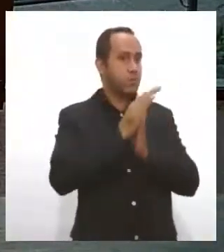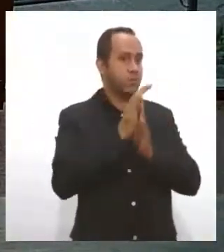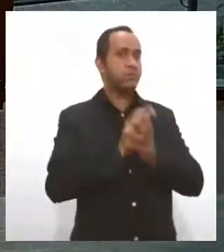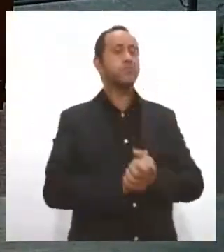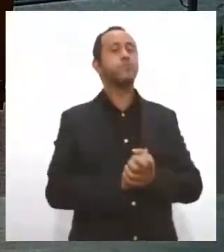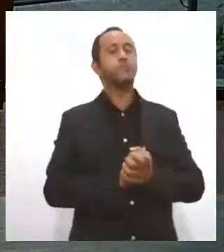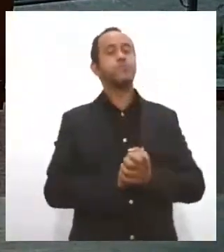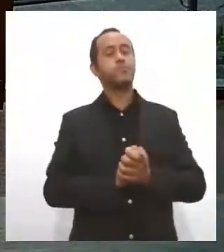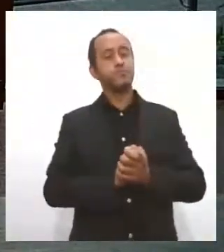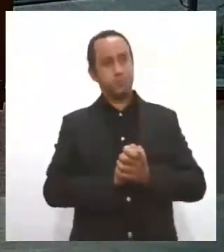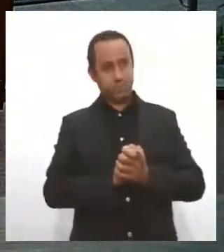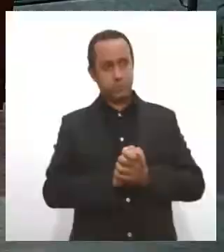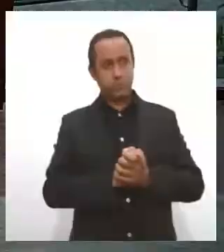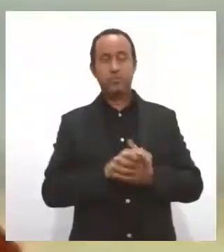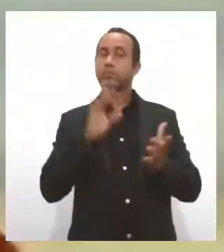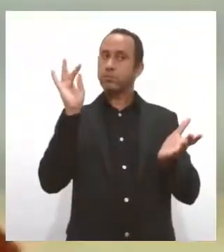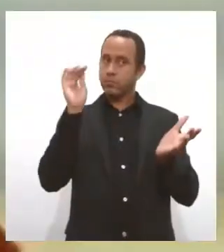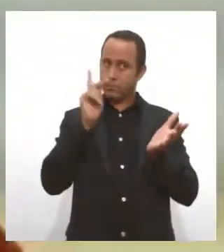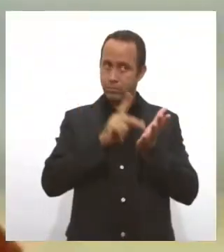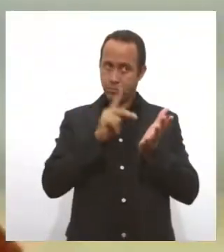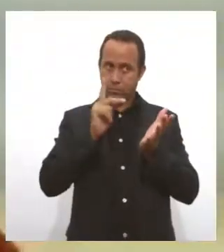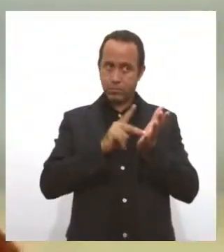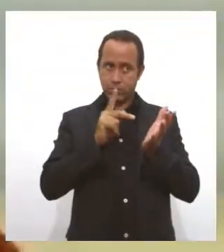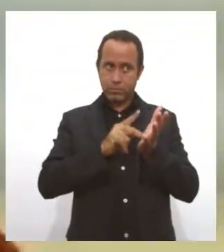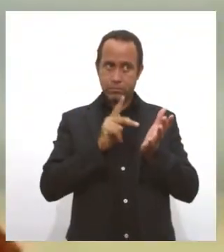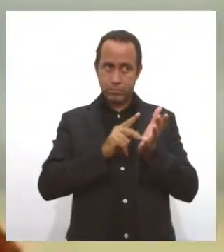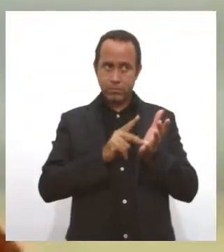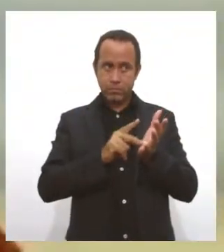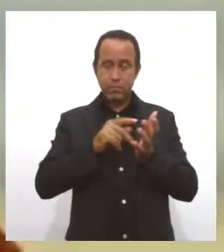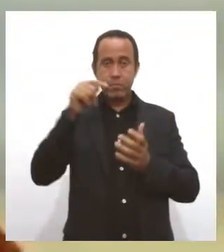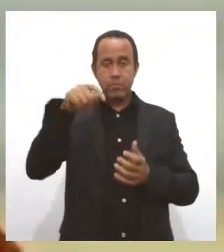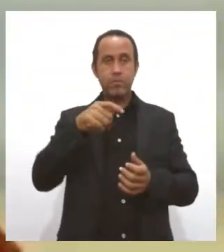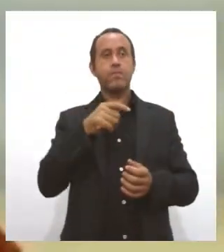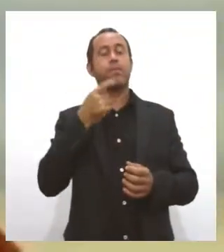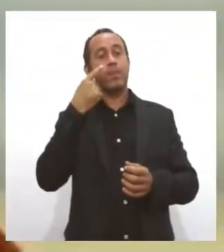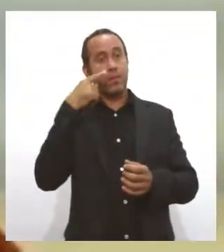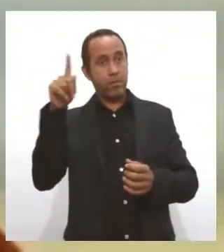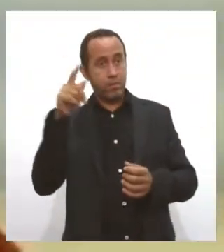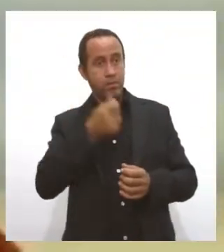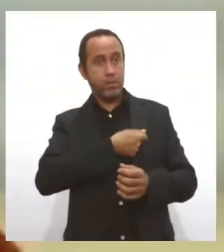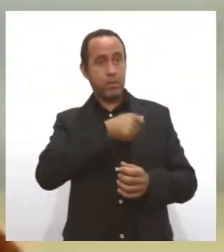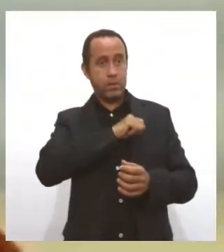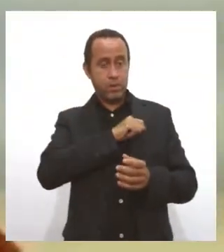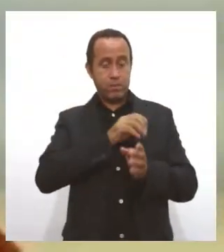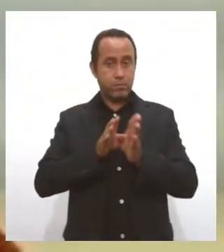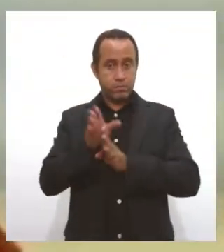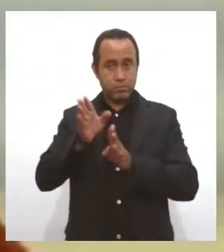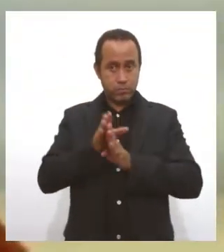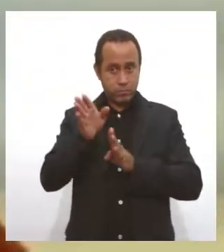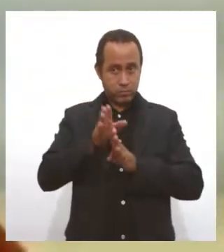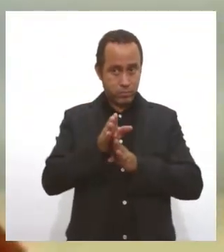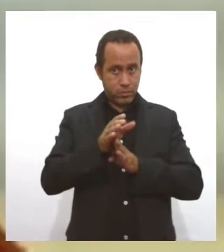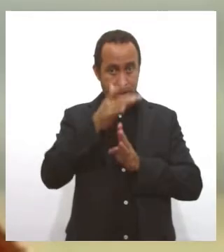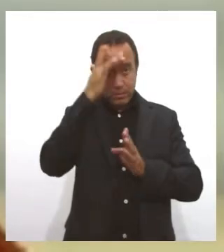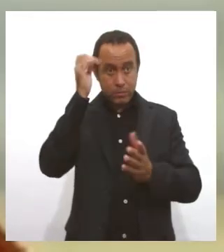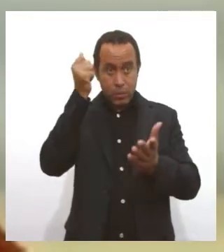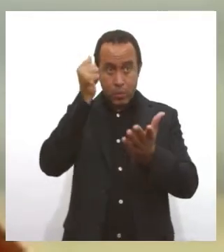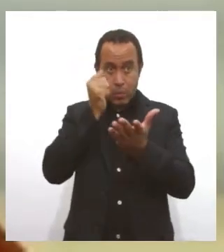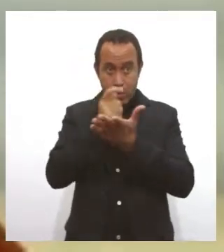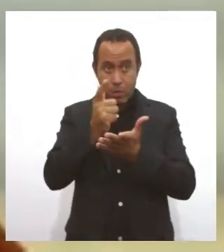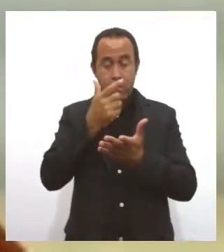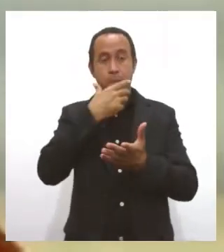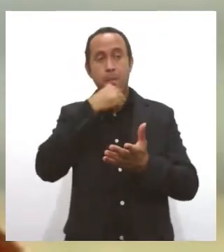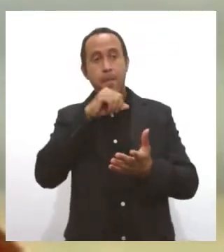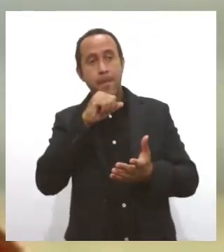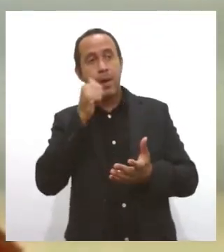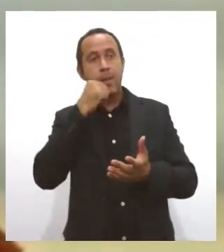O ITPS, como órgão delegado do Inmetro em Sergipe, orienta aos consumidores, pais, tios, avós,